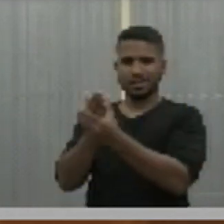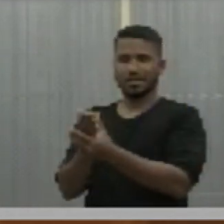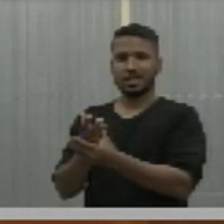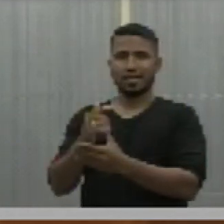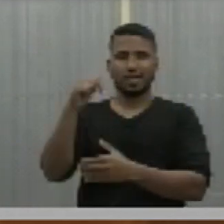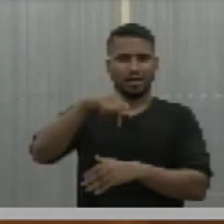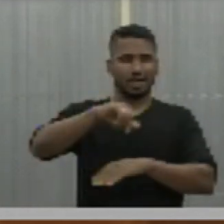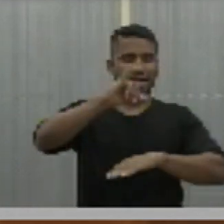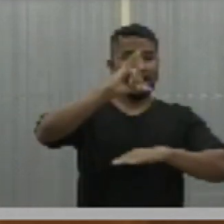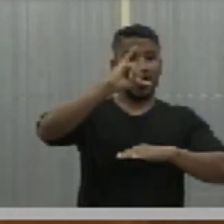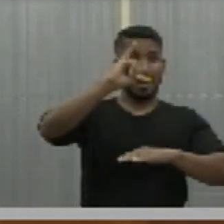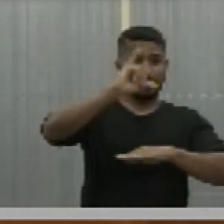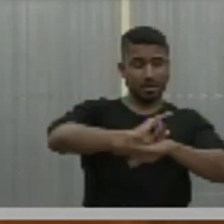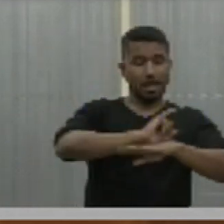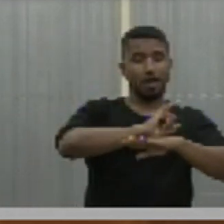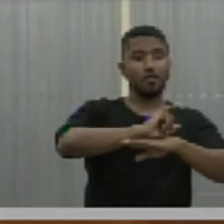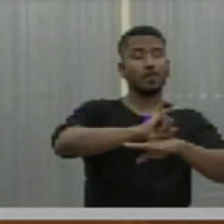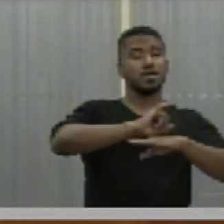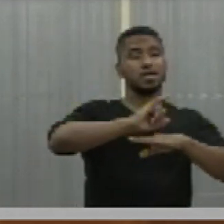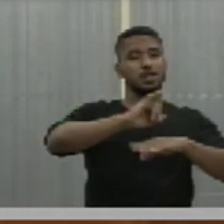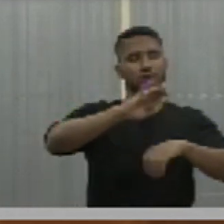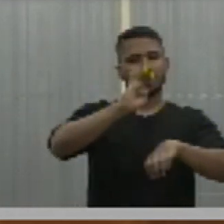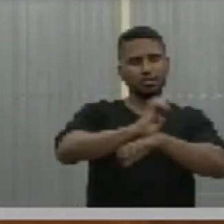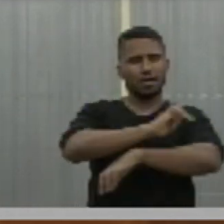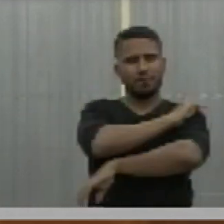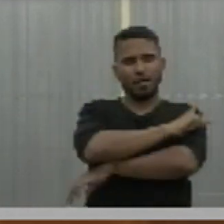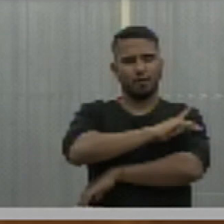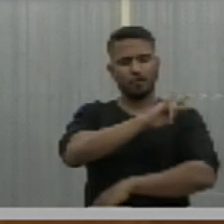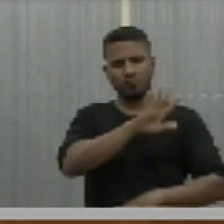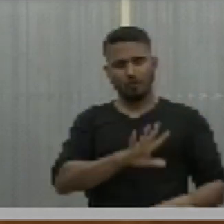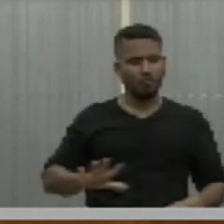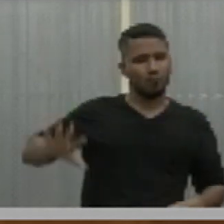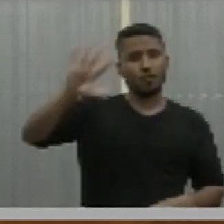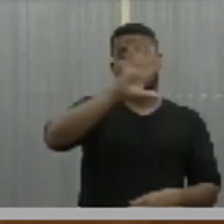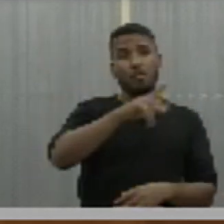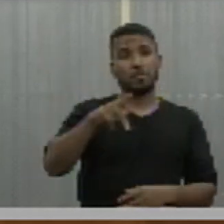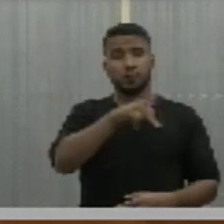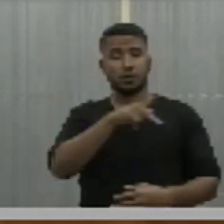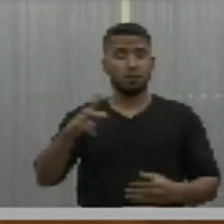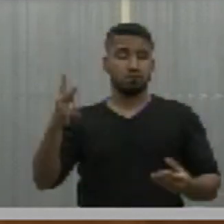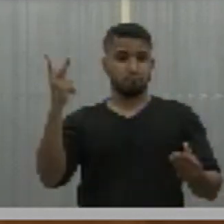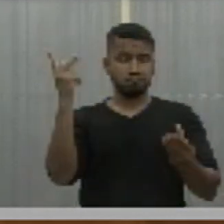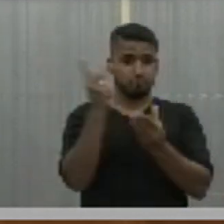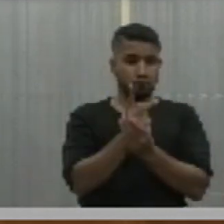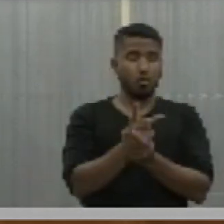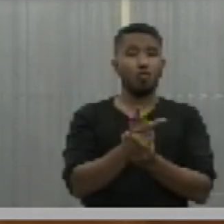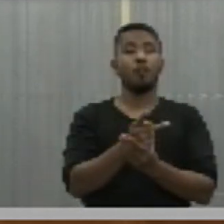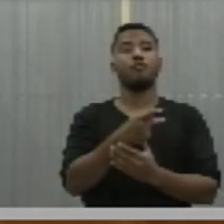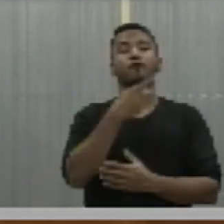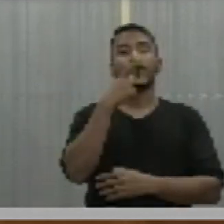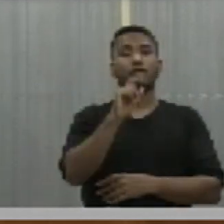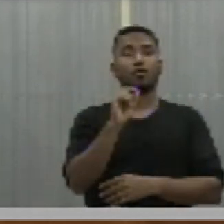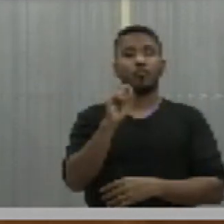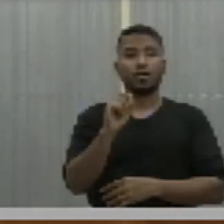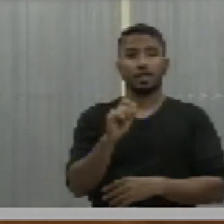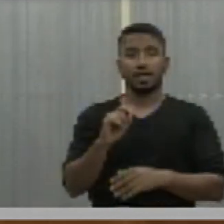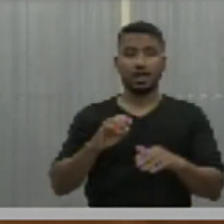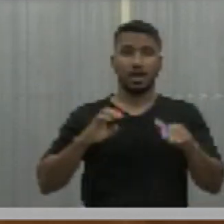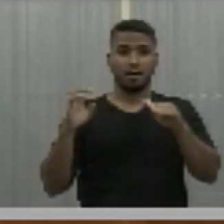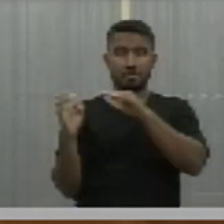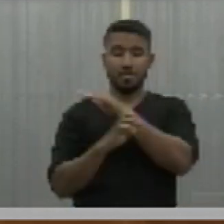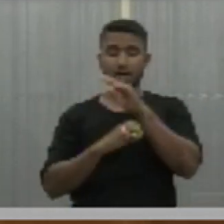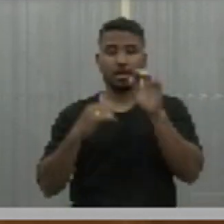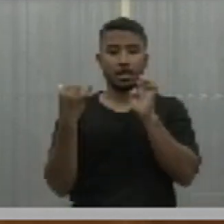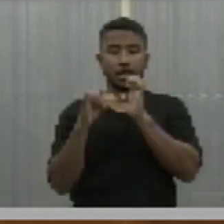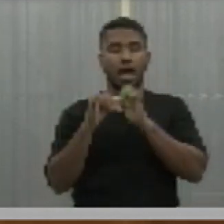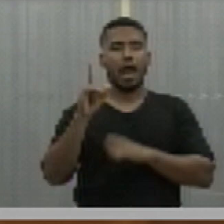capital e em todo o estado do Piauí. Segundo o presidente do PROCON, praticamente a Equatorial é